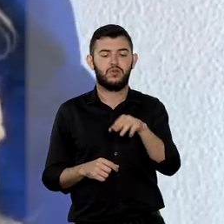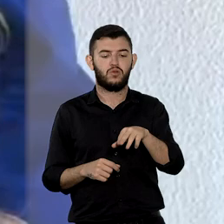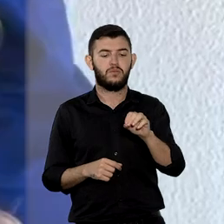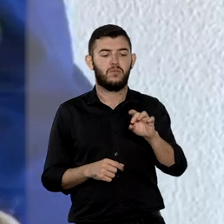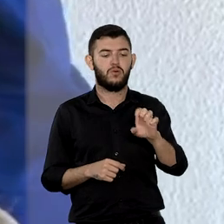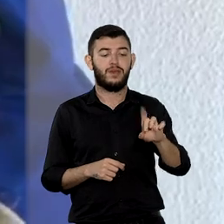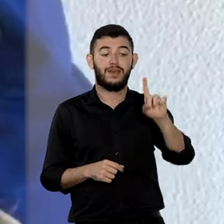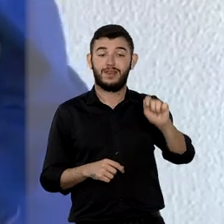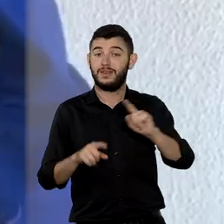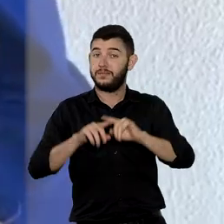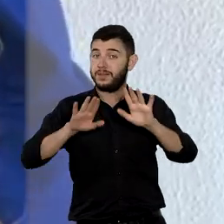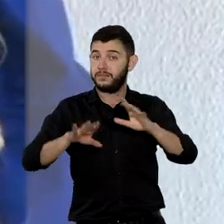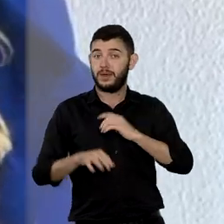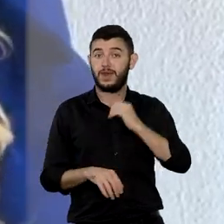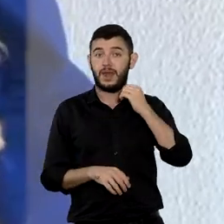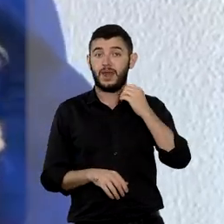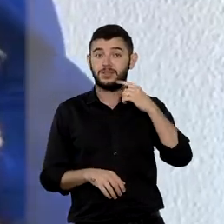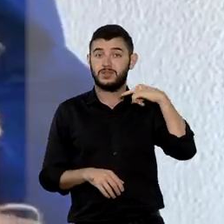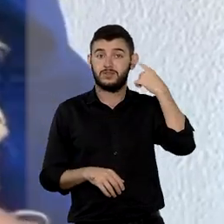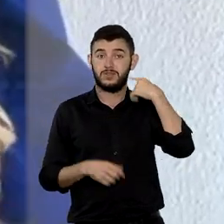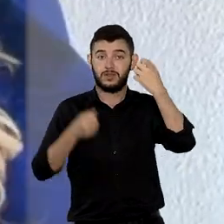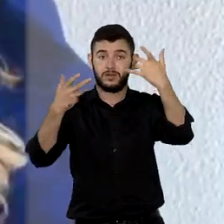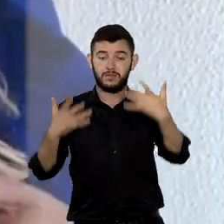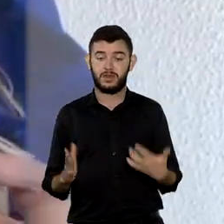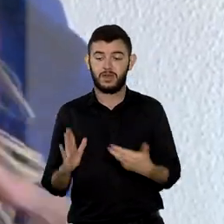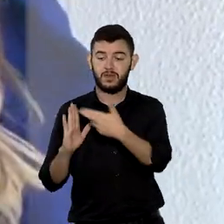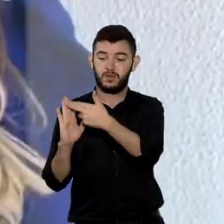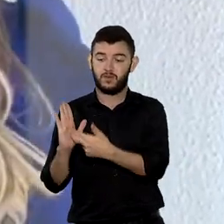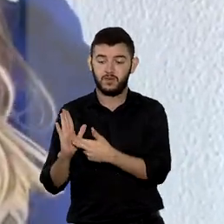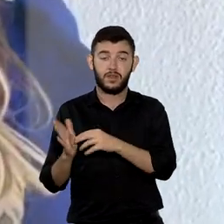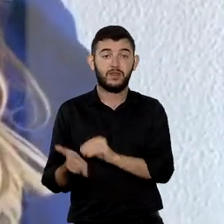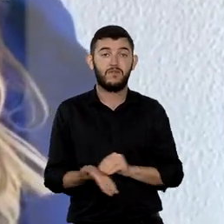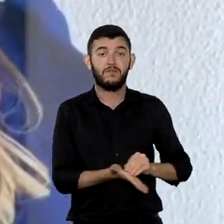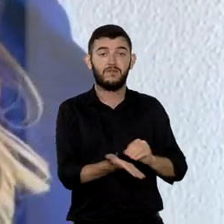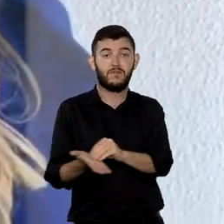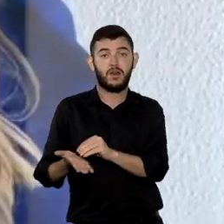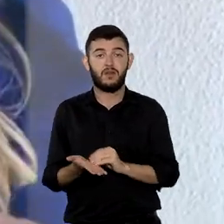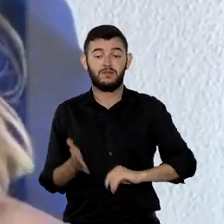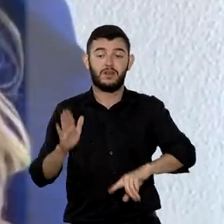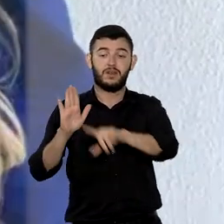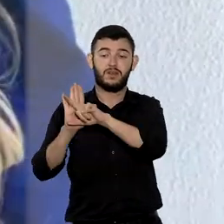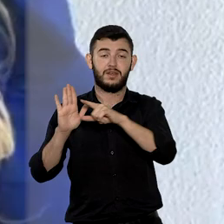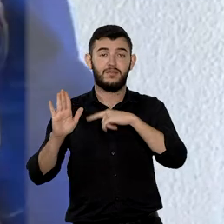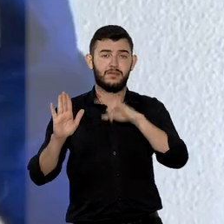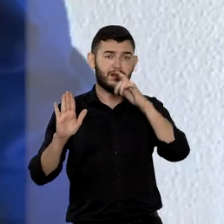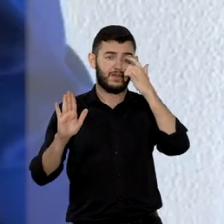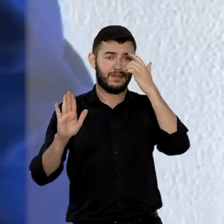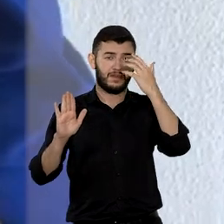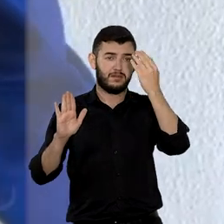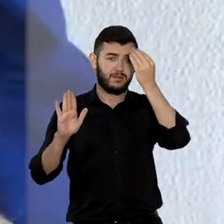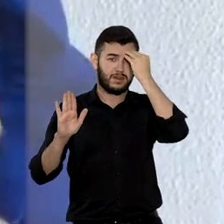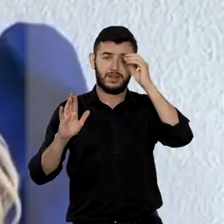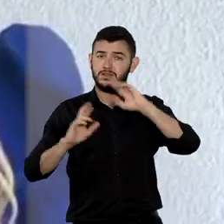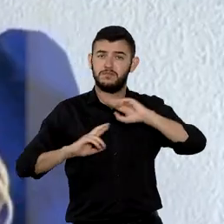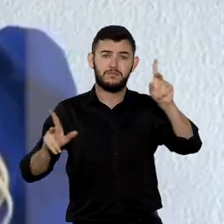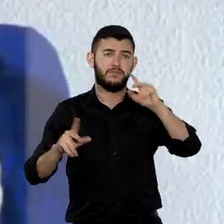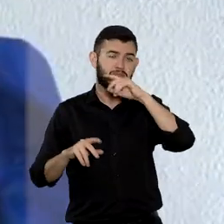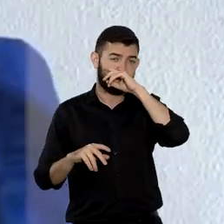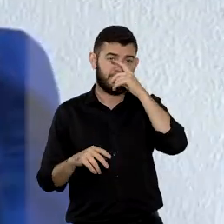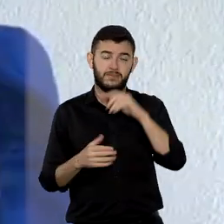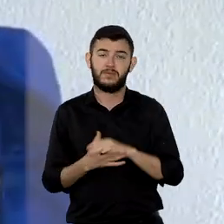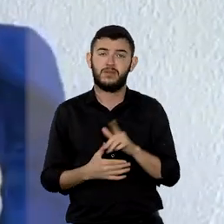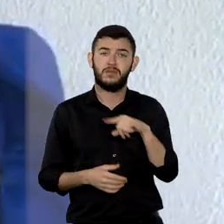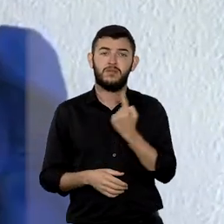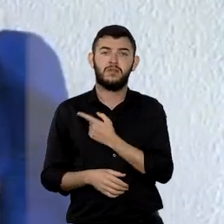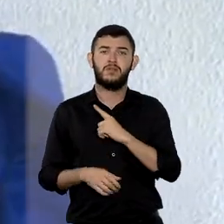advogada explica que, devido à falta de regulamentação, a legislação tem sido interpretada de forma analógica. Nós temos